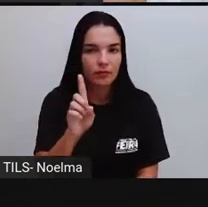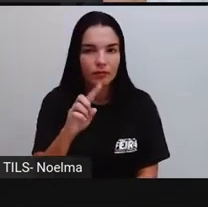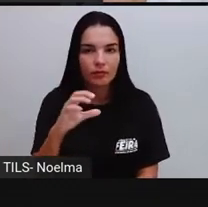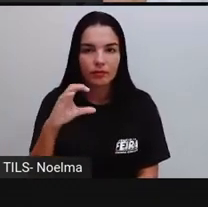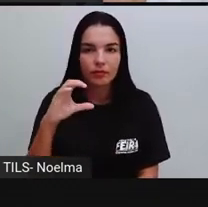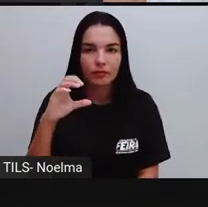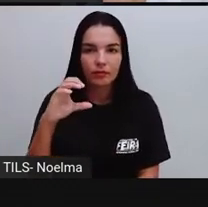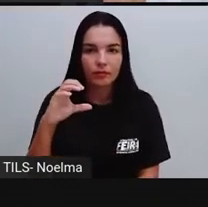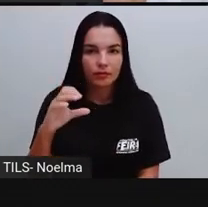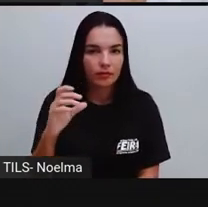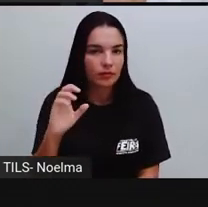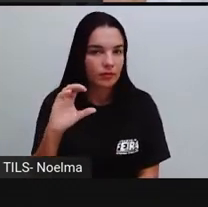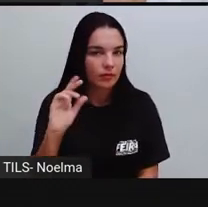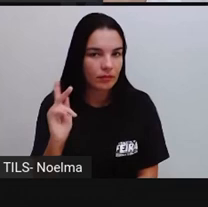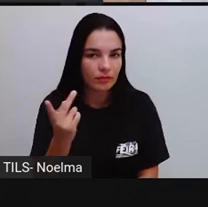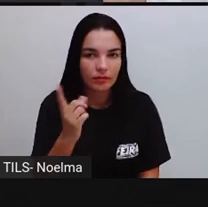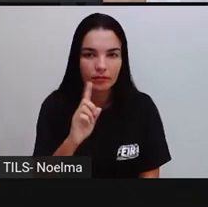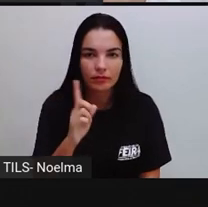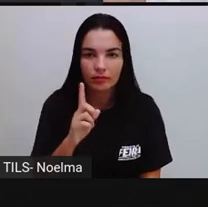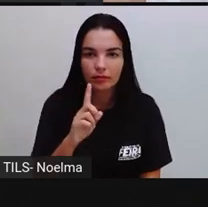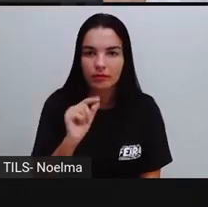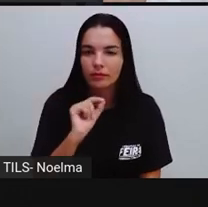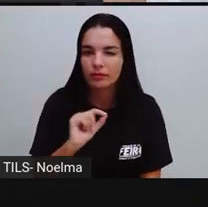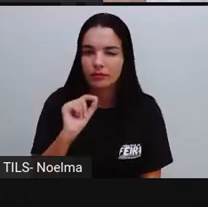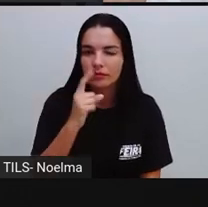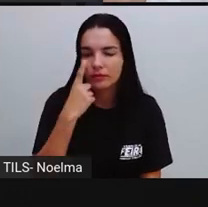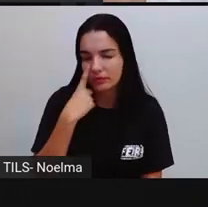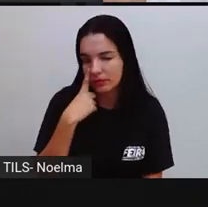com CH, Cheirou chulé,